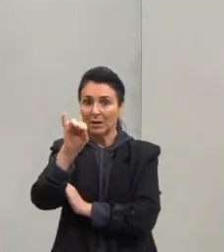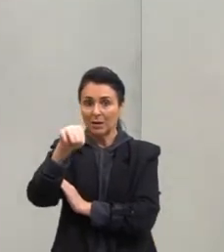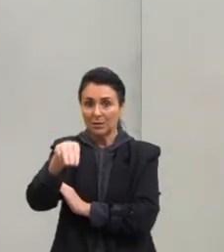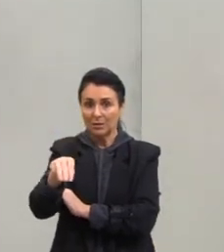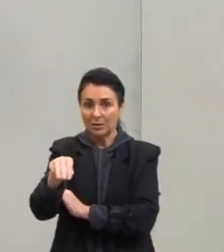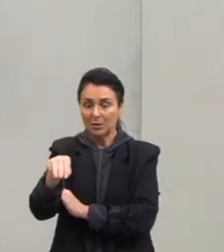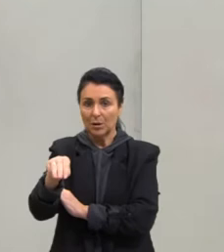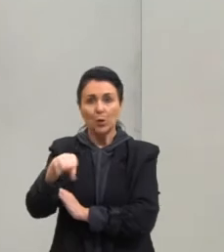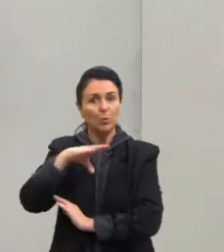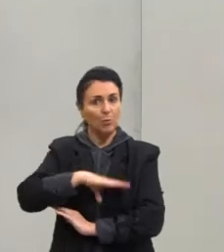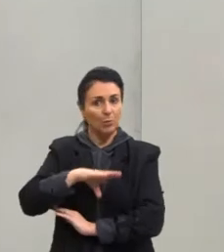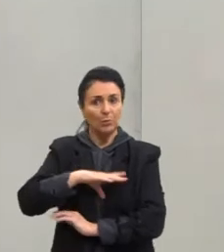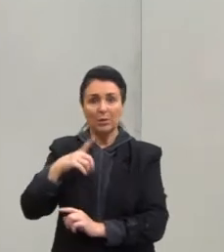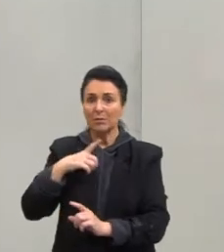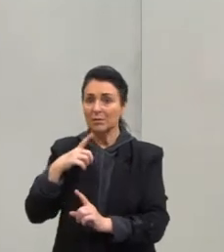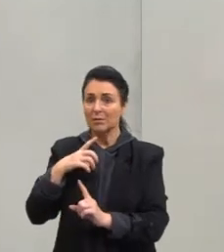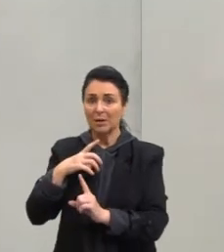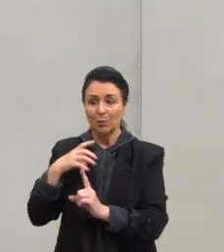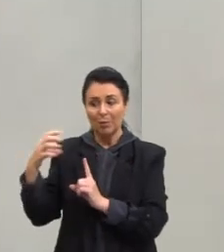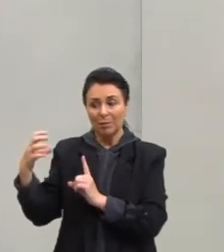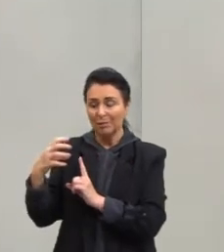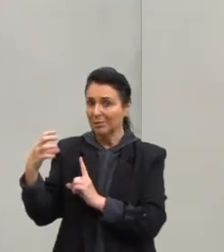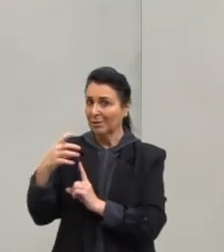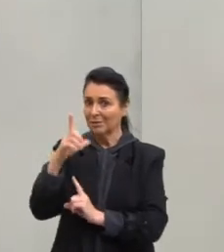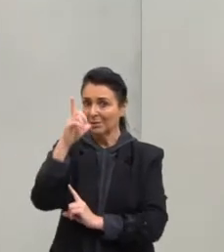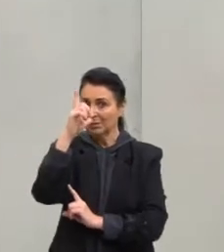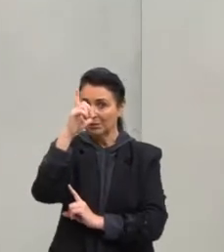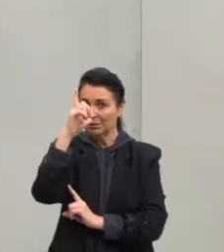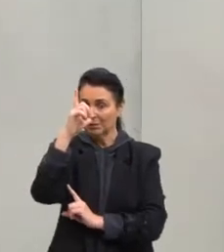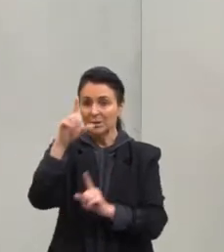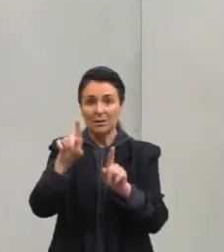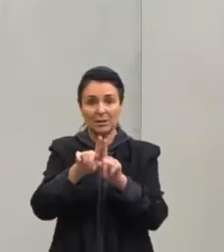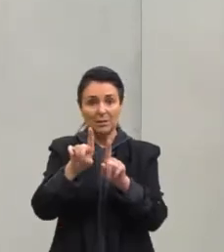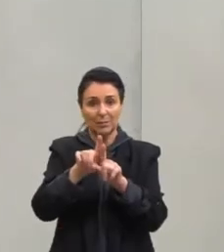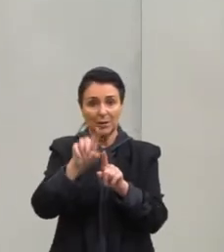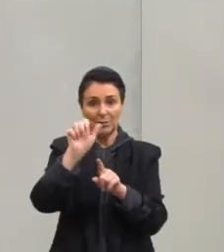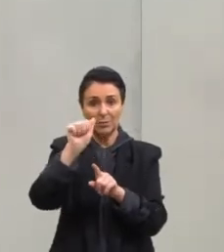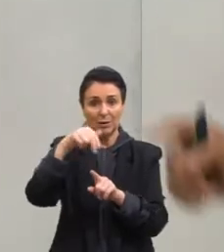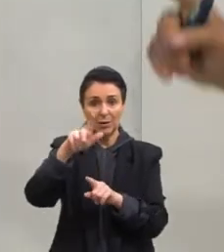teve influência do latim. Certo, pessoal? E dos anglo-saxões também. Bem,